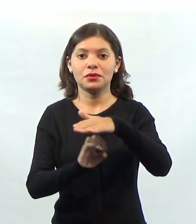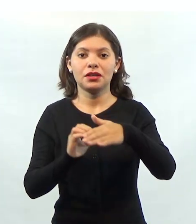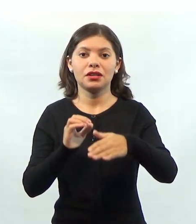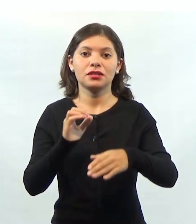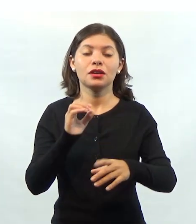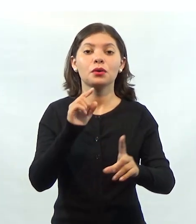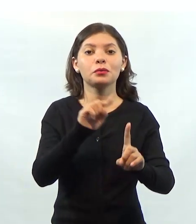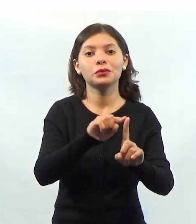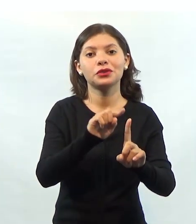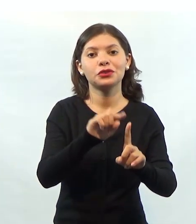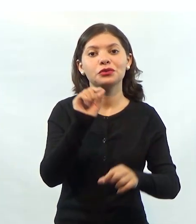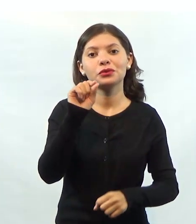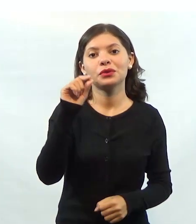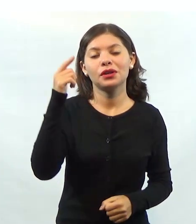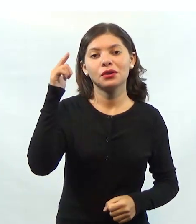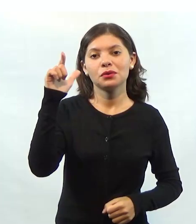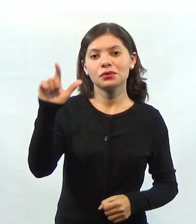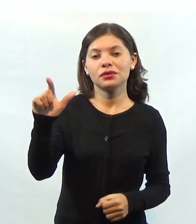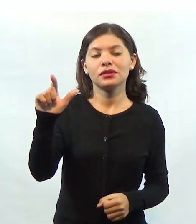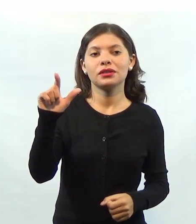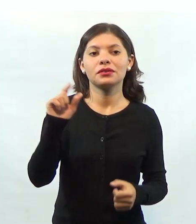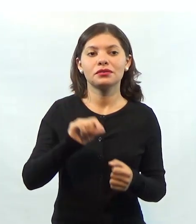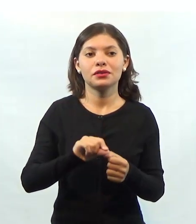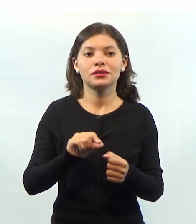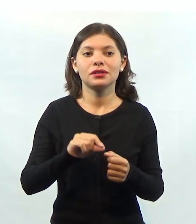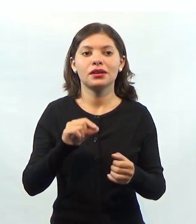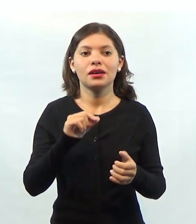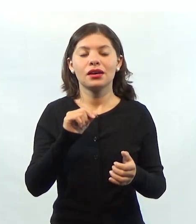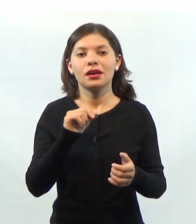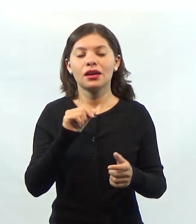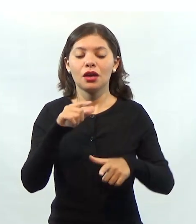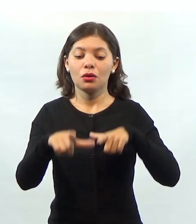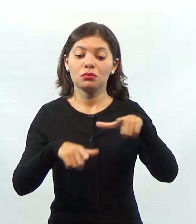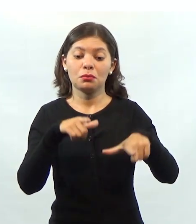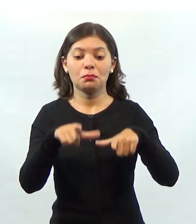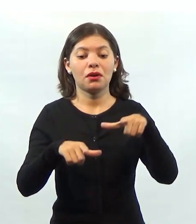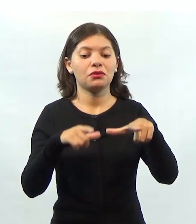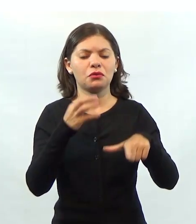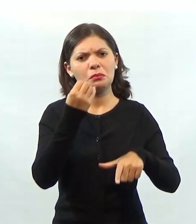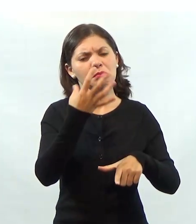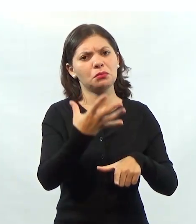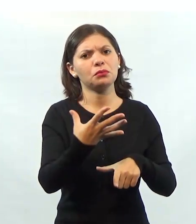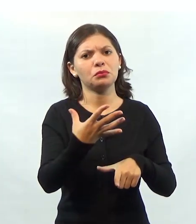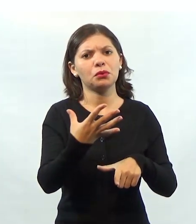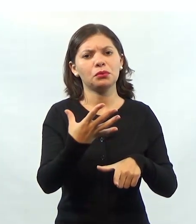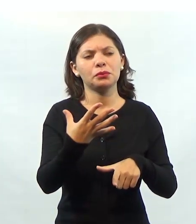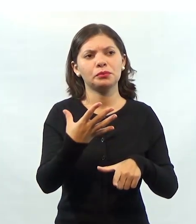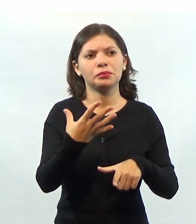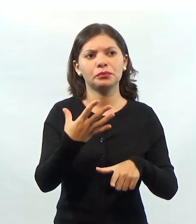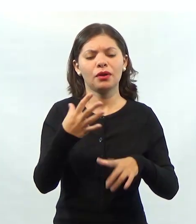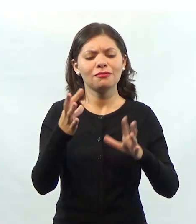conseguir realizar suas atividades da forma mais eficiente e eficaz.